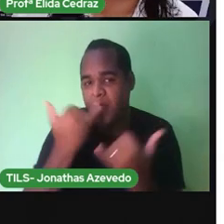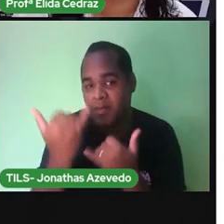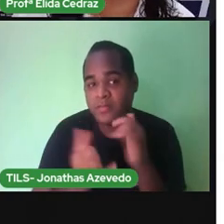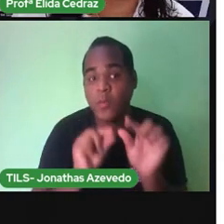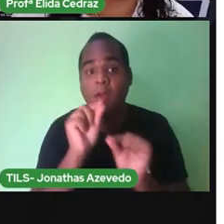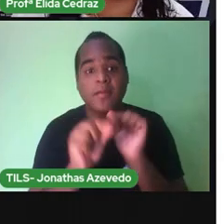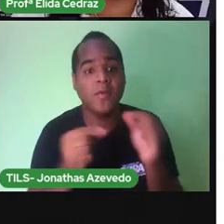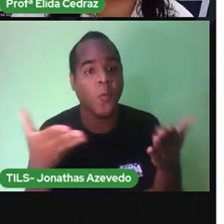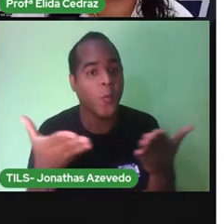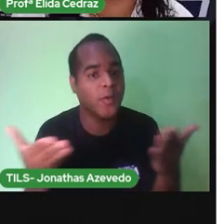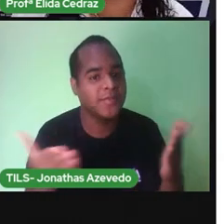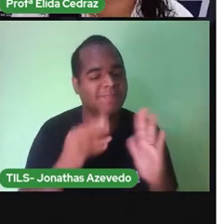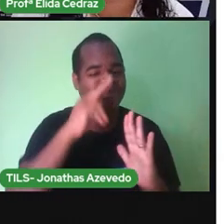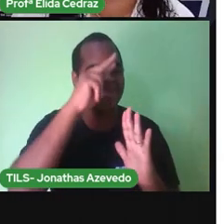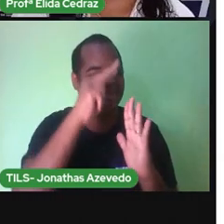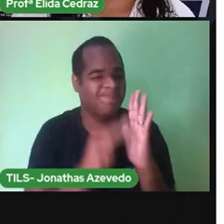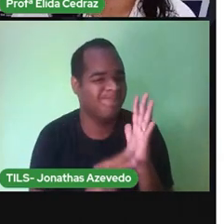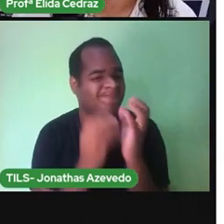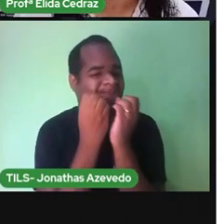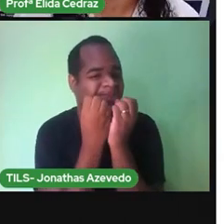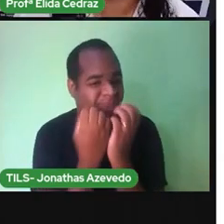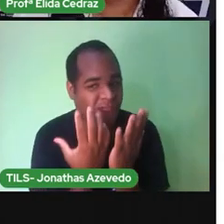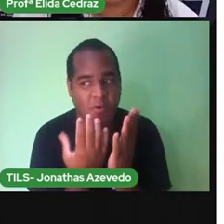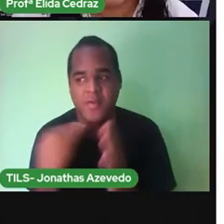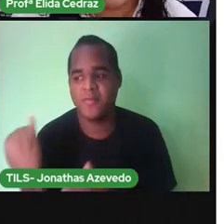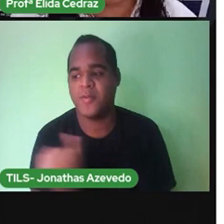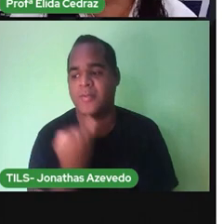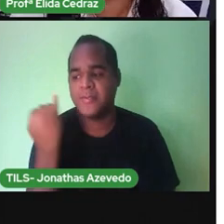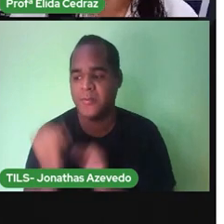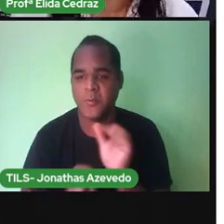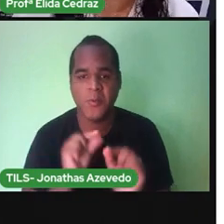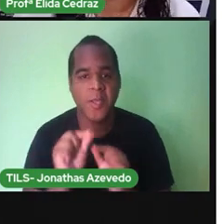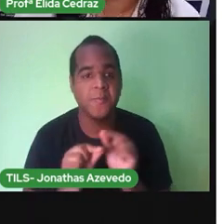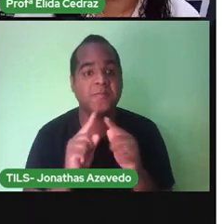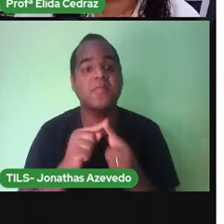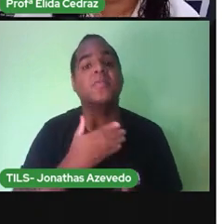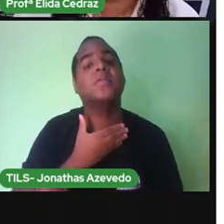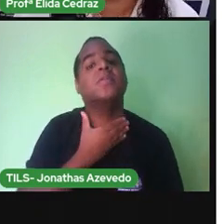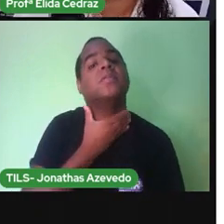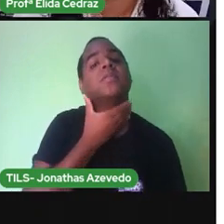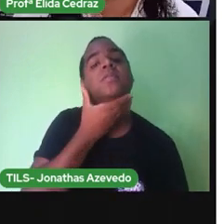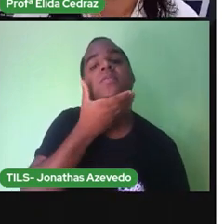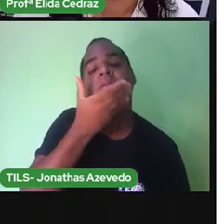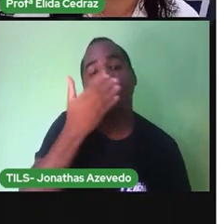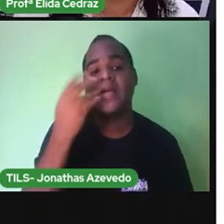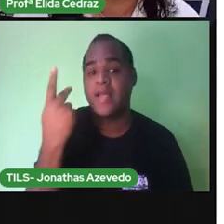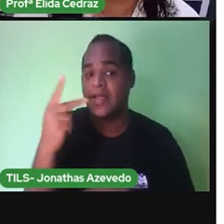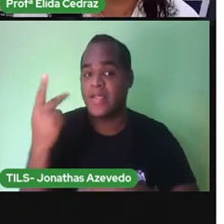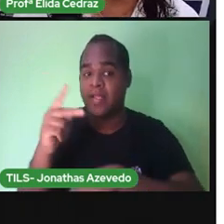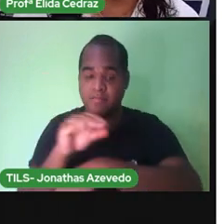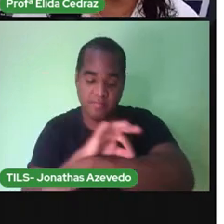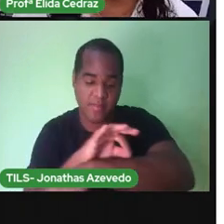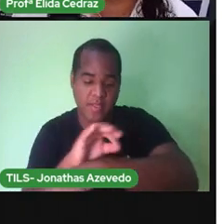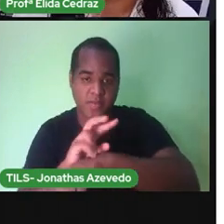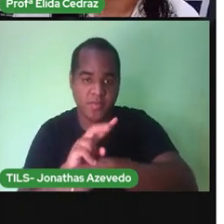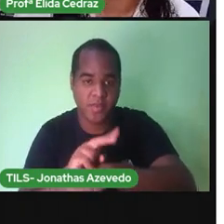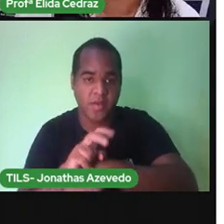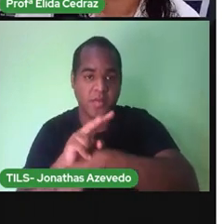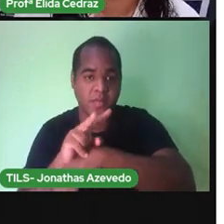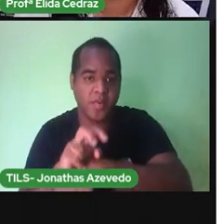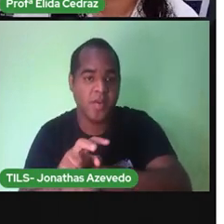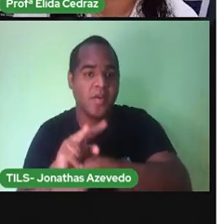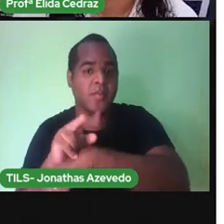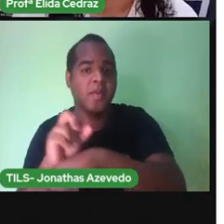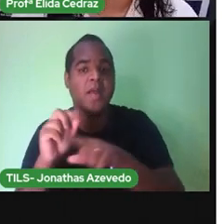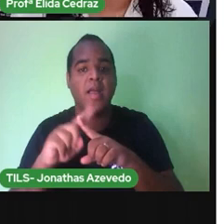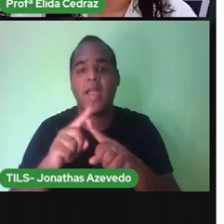leitura é muito interessante. A girafa e o médio palmo, de Lúcia Pimentel Gois e